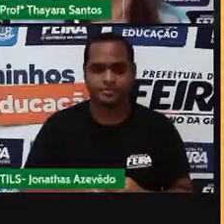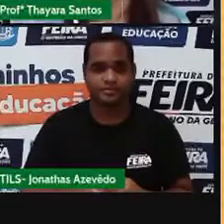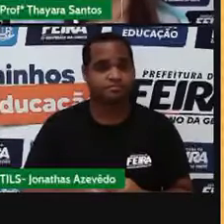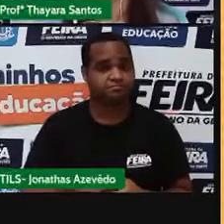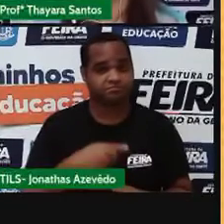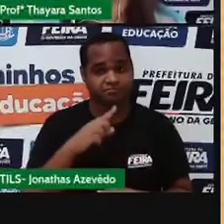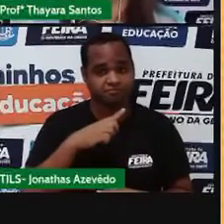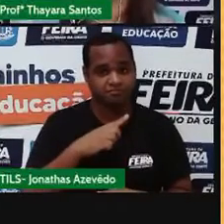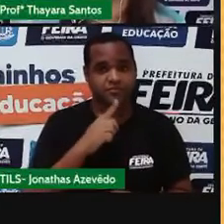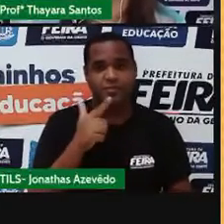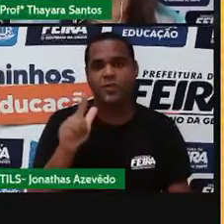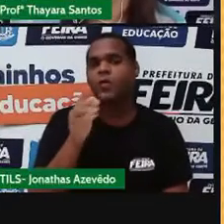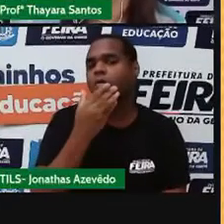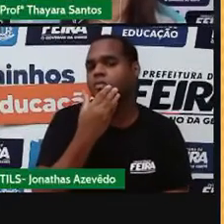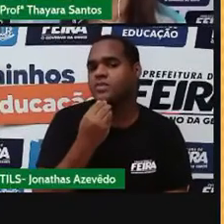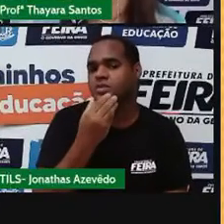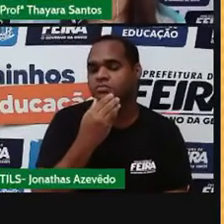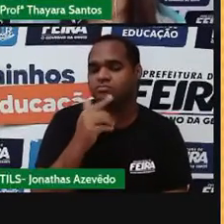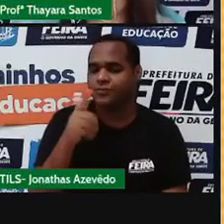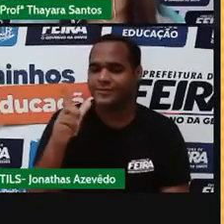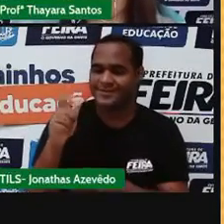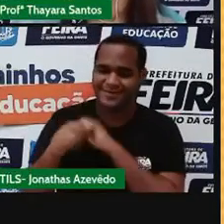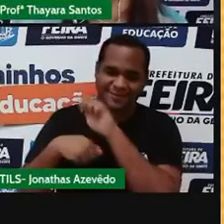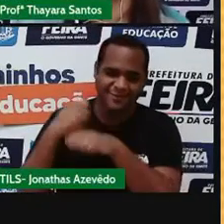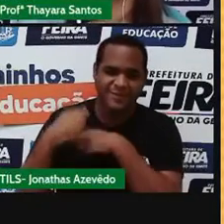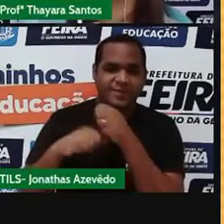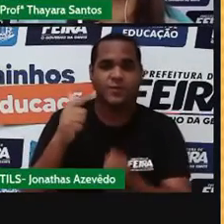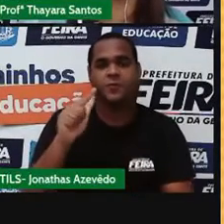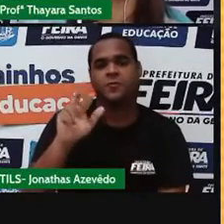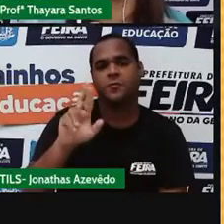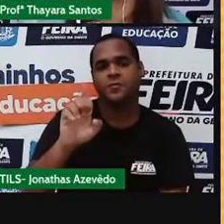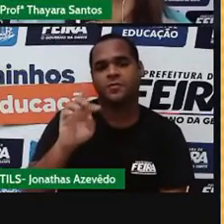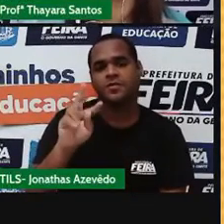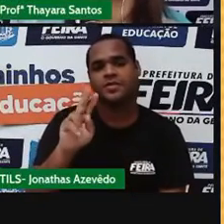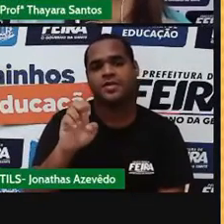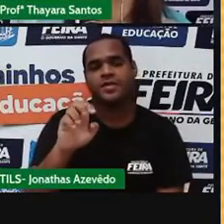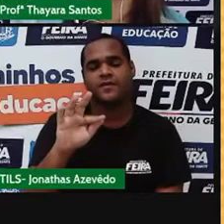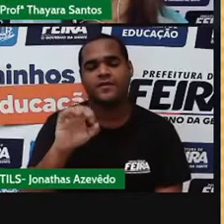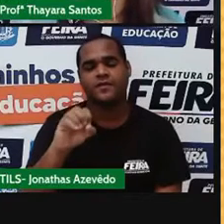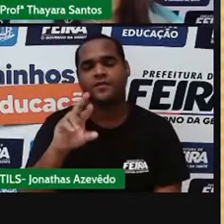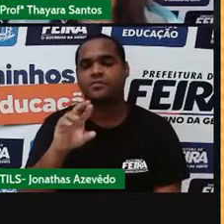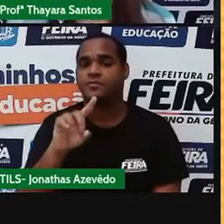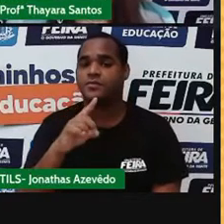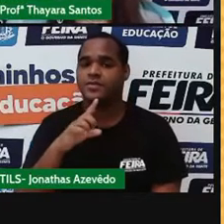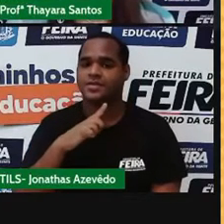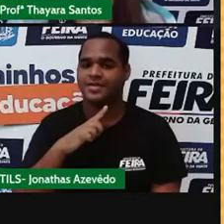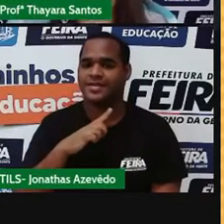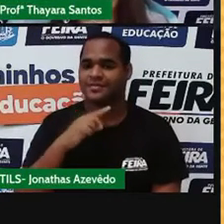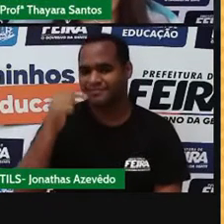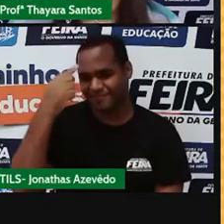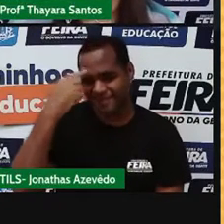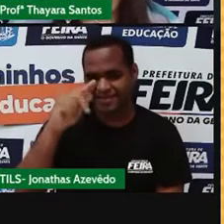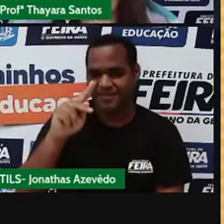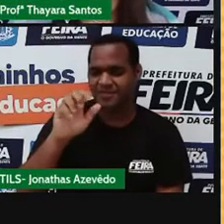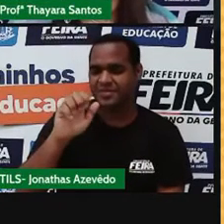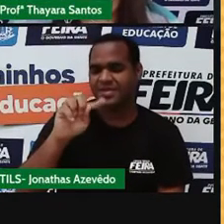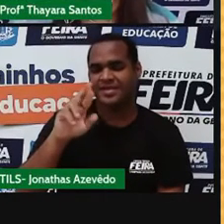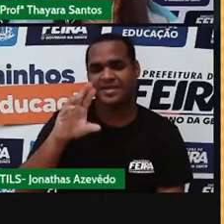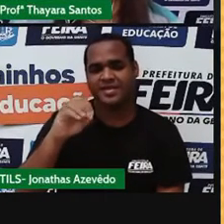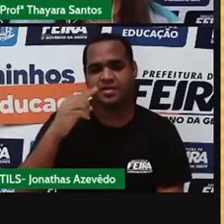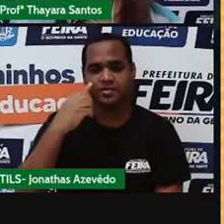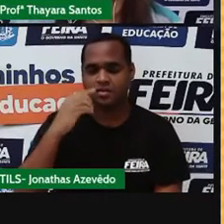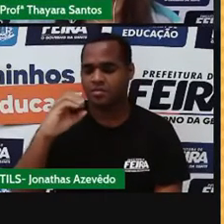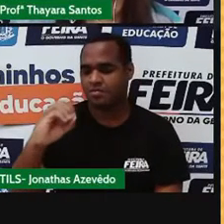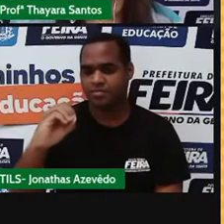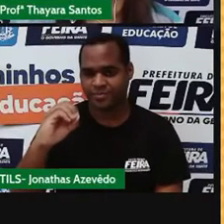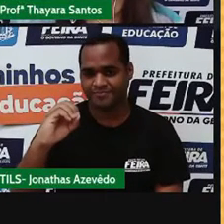Aqui a gente chegou no modelo atômico de Rutherford, que ficou conhecido como modelo do planetário, que dizia que tinha um